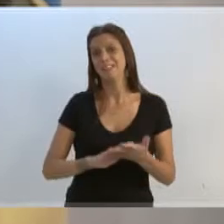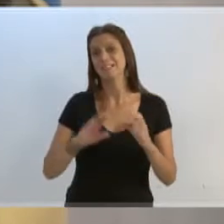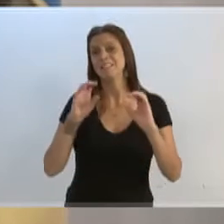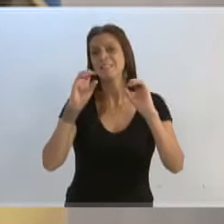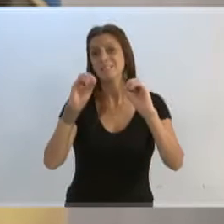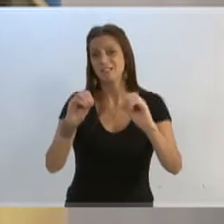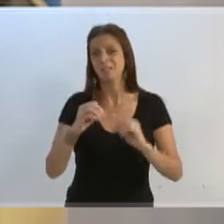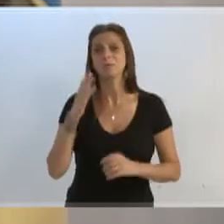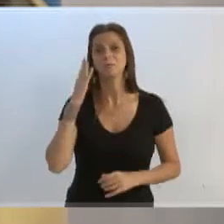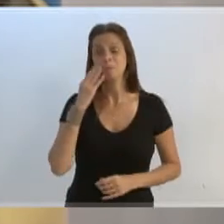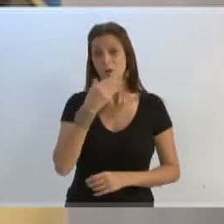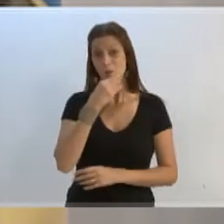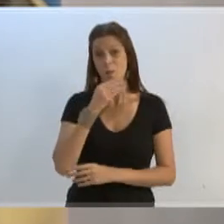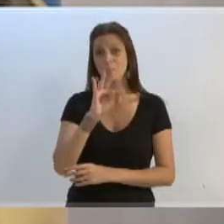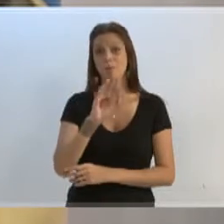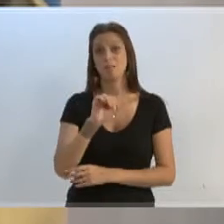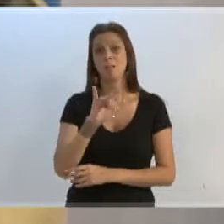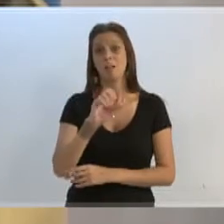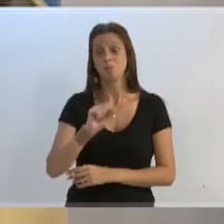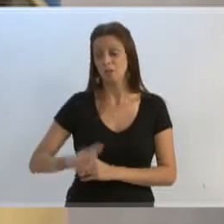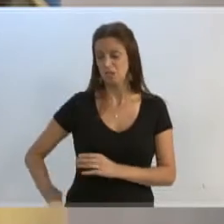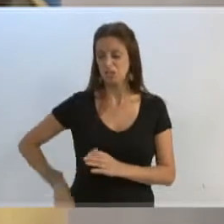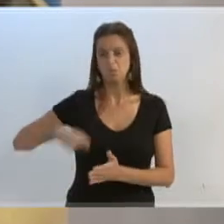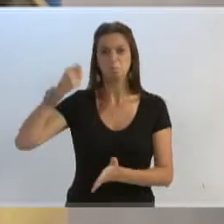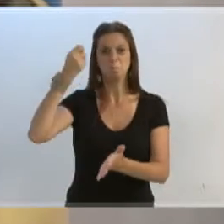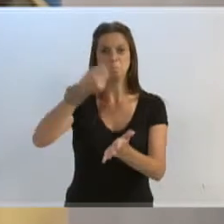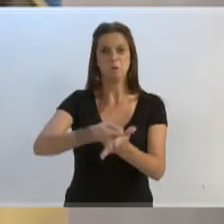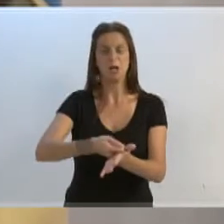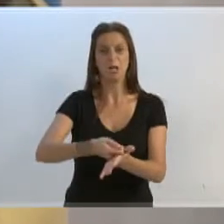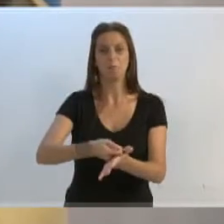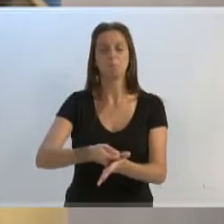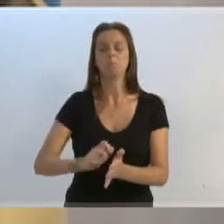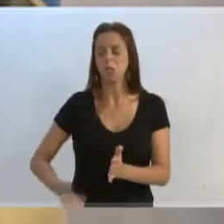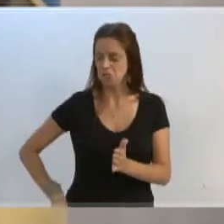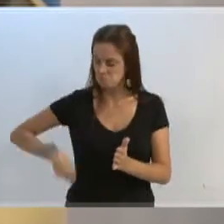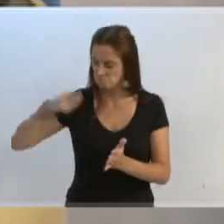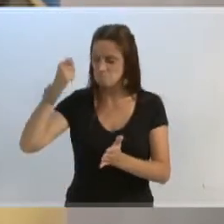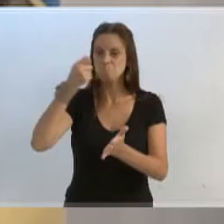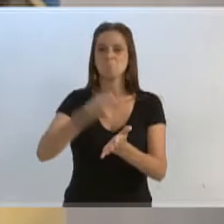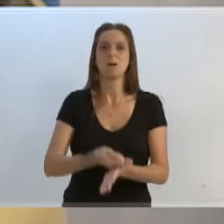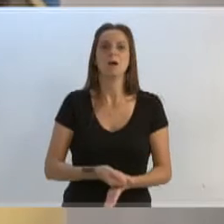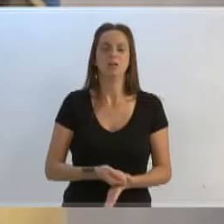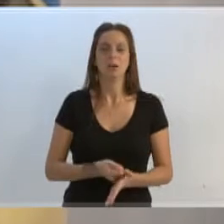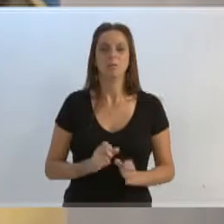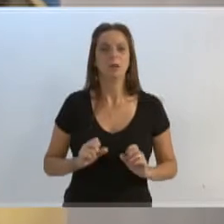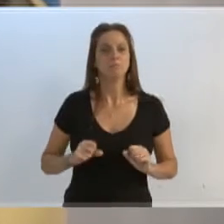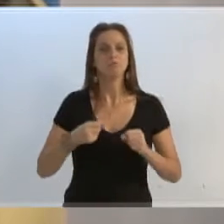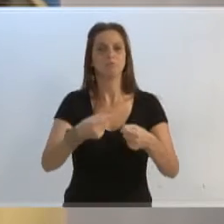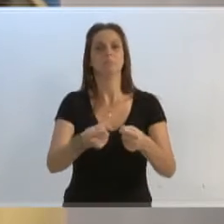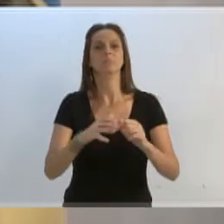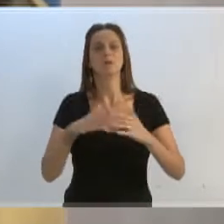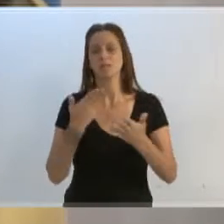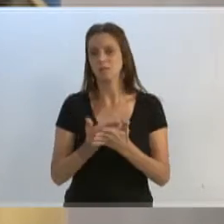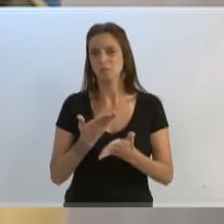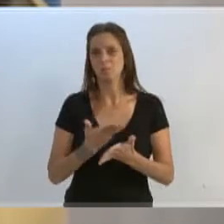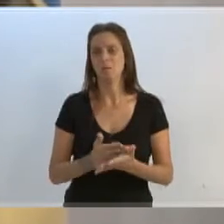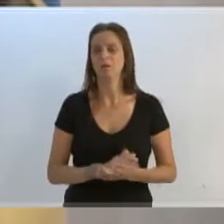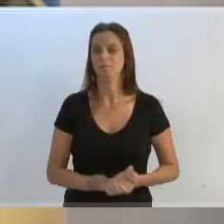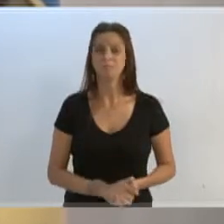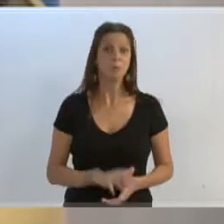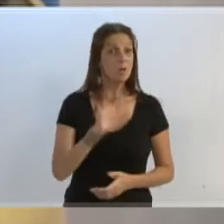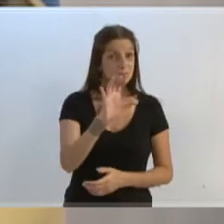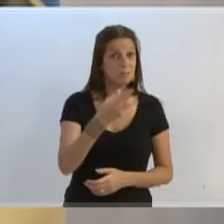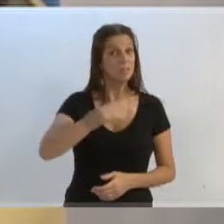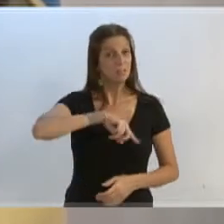o vereador Gilson, dizendo para mim que ele tira do bolso. Ele tira do bolso para poder ajudar a causa, para ajudar o colégio. E é dessa forma que nós queremos